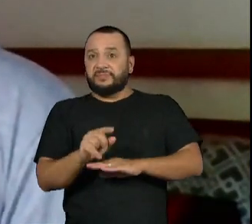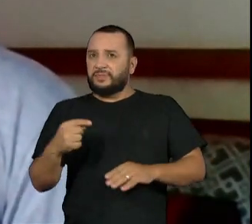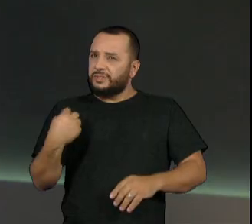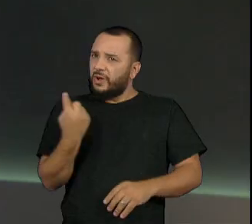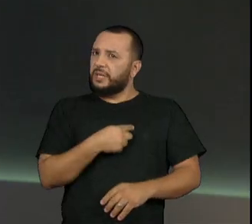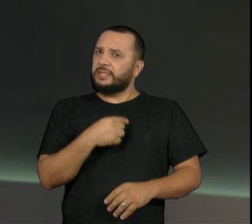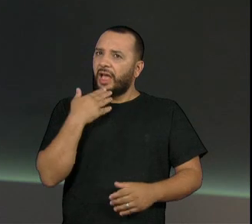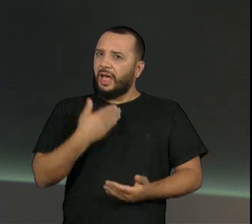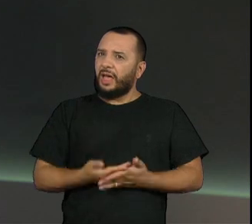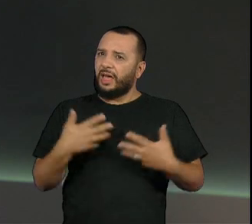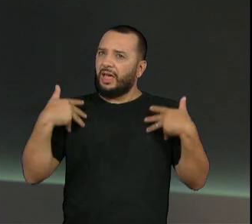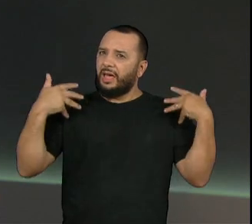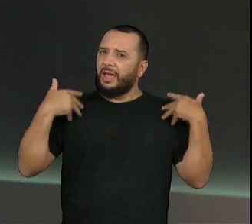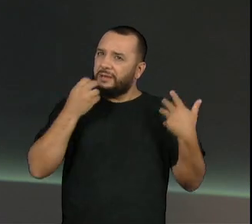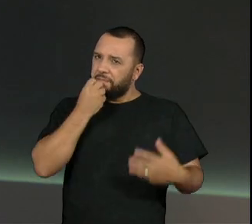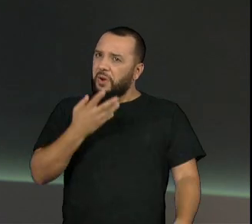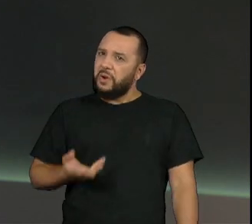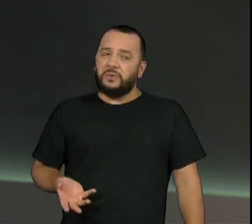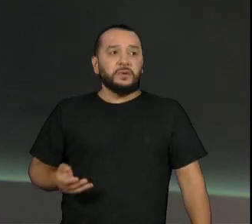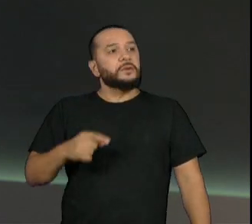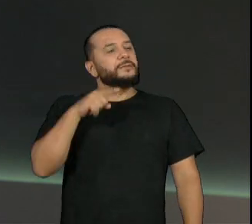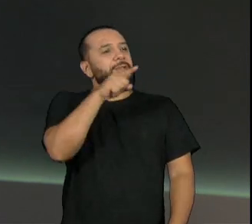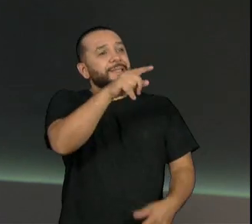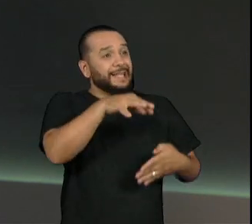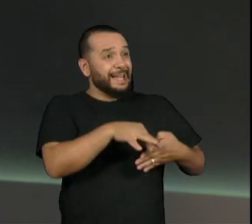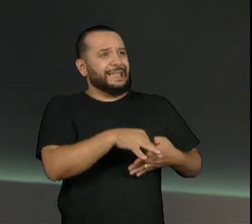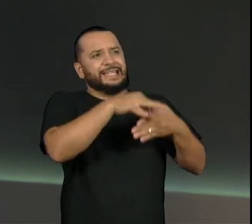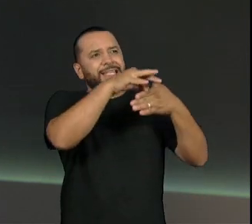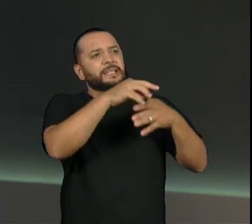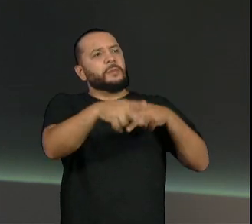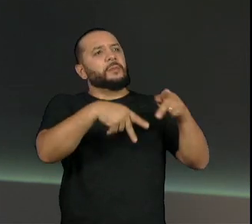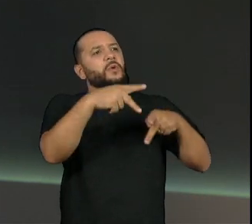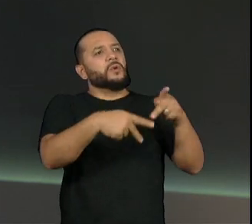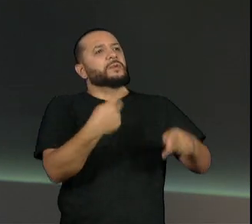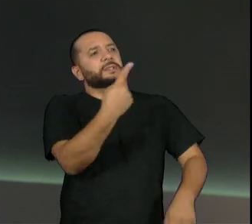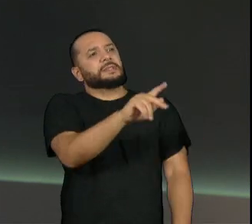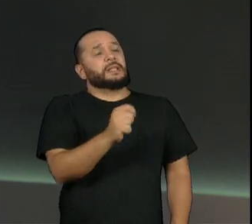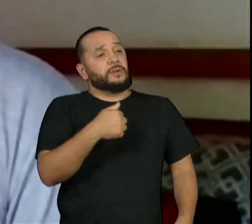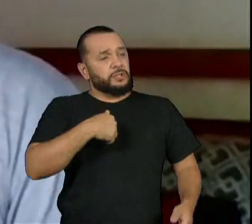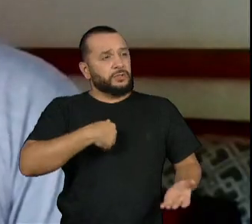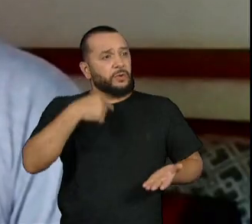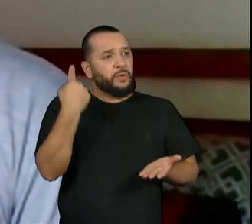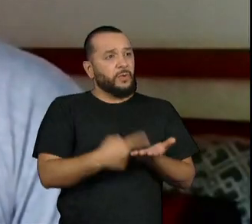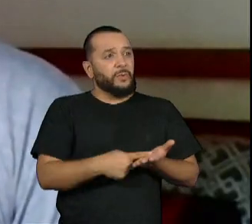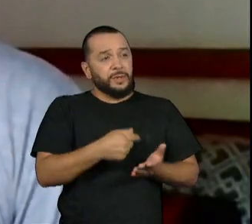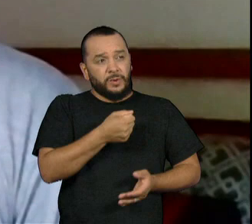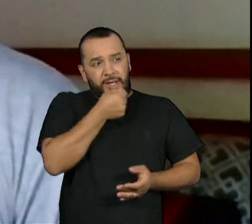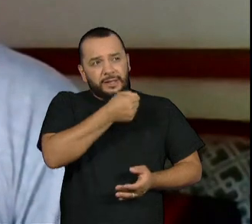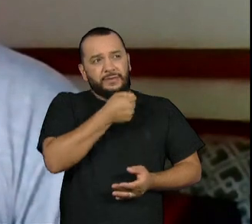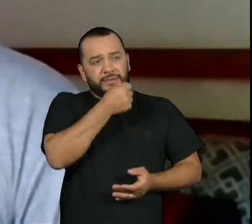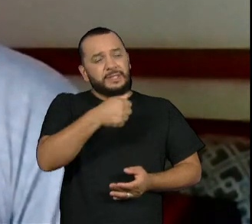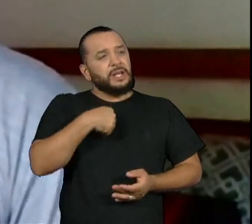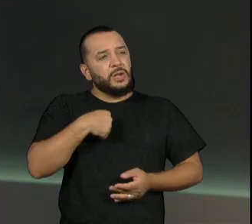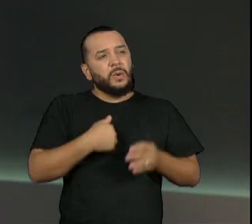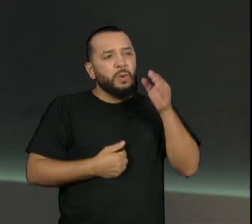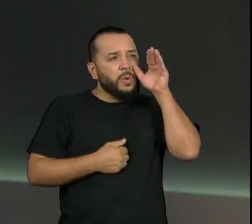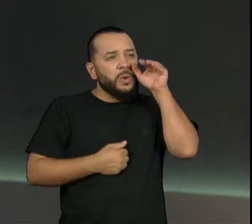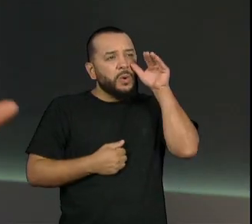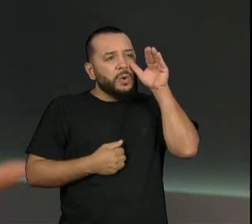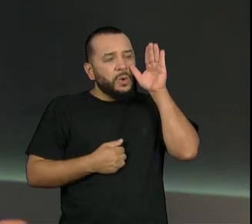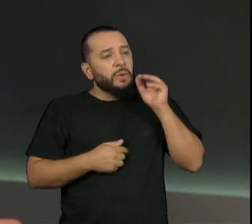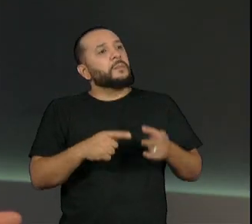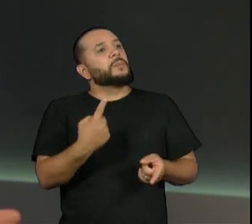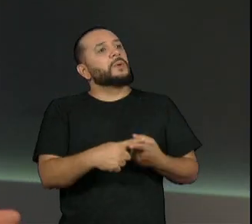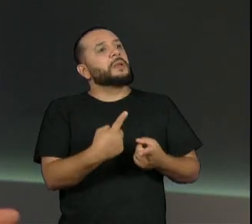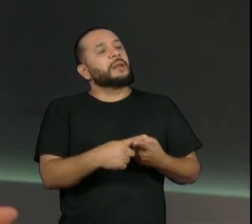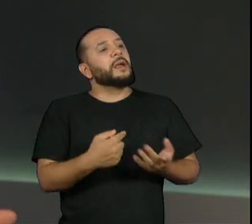né? André, eu sei que você é uma grande liderança do seu povo. Agora, quando a gente combinou a entrevista, eu fiquei bastante curiosa, por que não foi uma